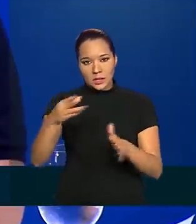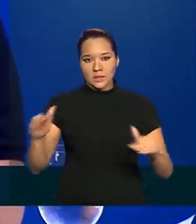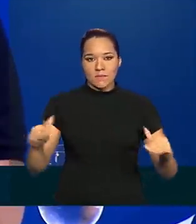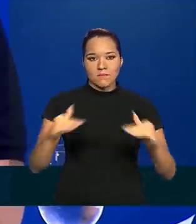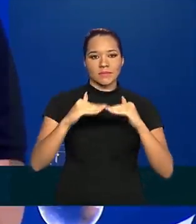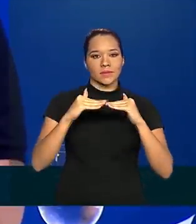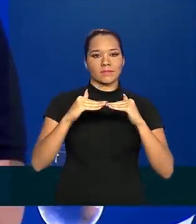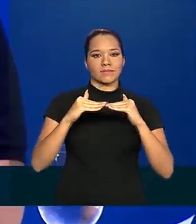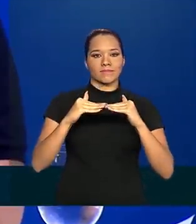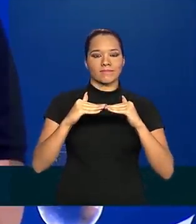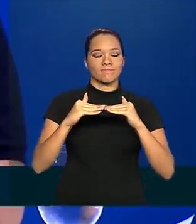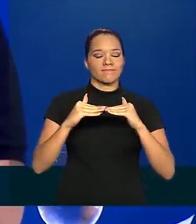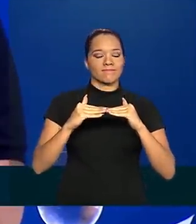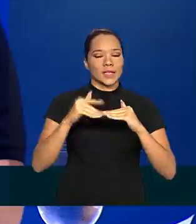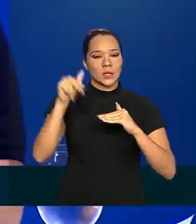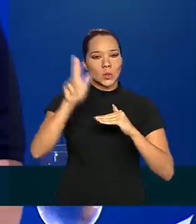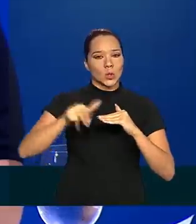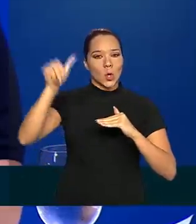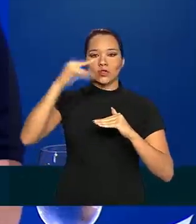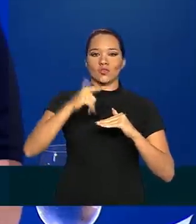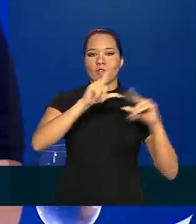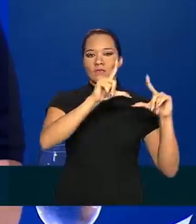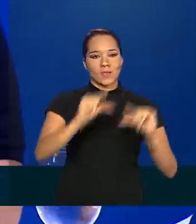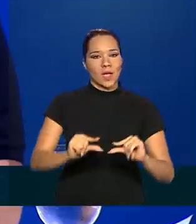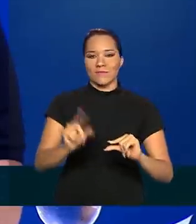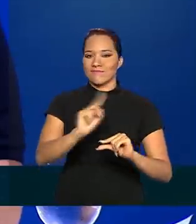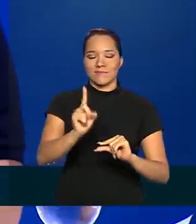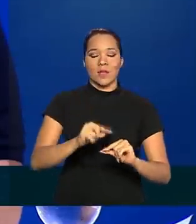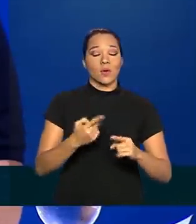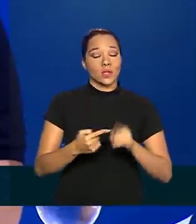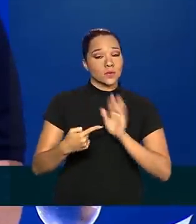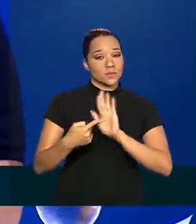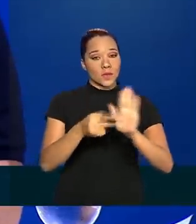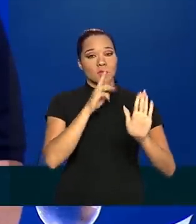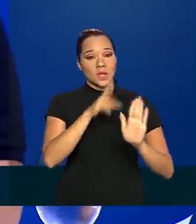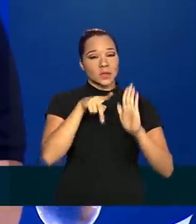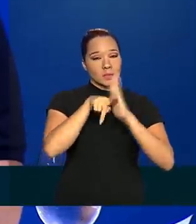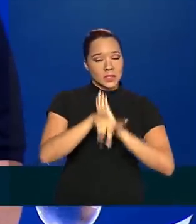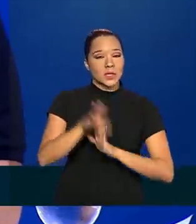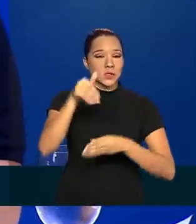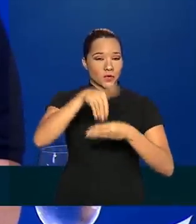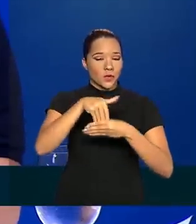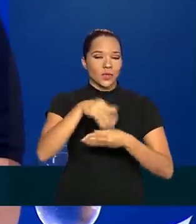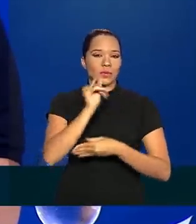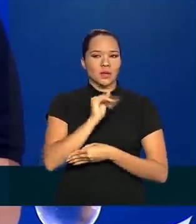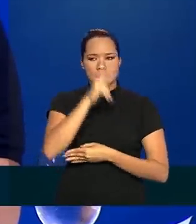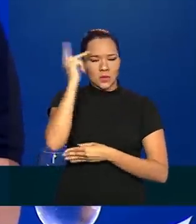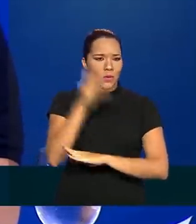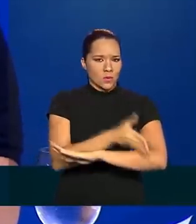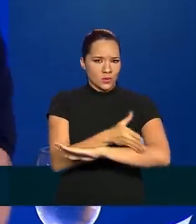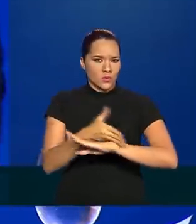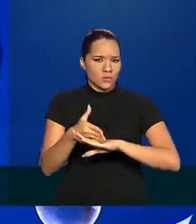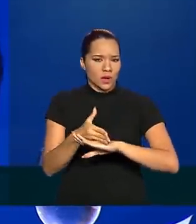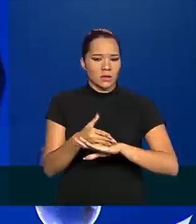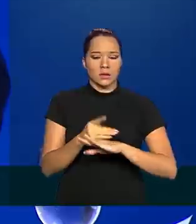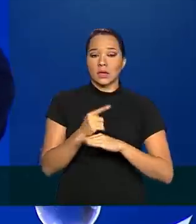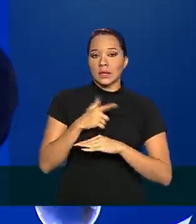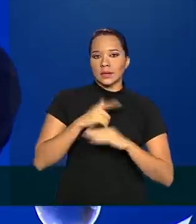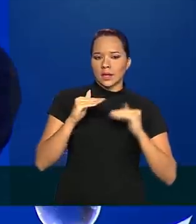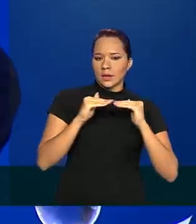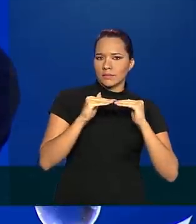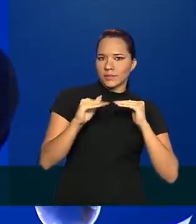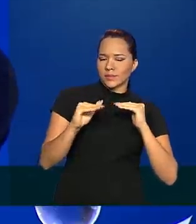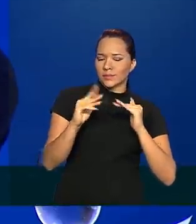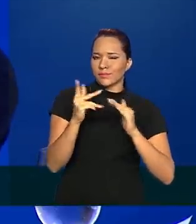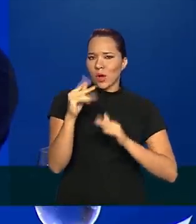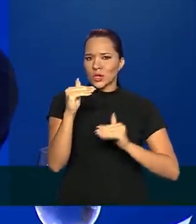técnico na região norte, não houve queda. Quando a gente apresenta resultado de pesquisa eleitoral, por exemplo, todo mundo está acostumado com isso. Tem uma margem de